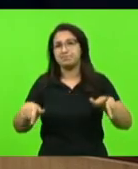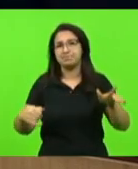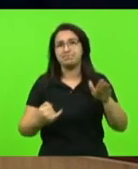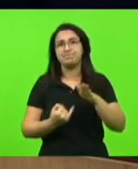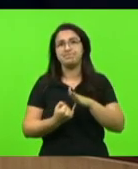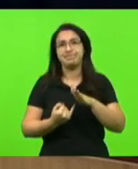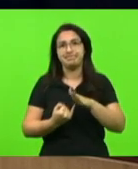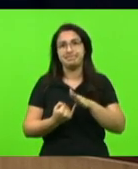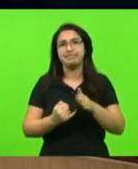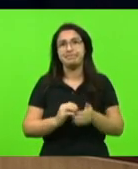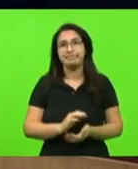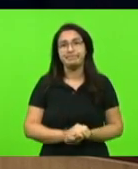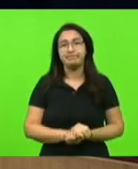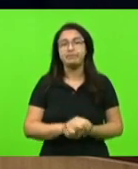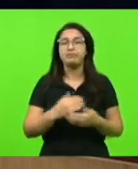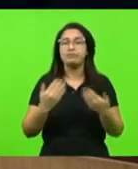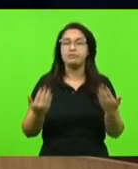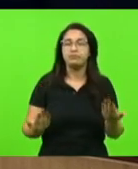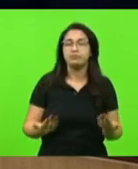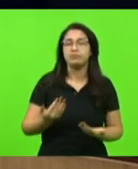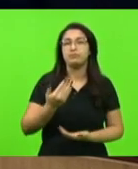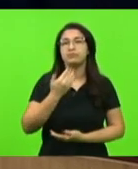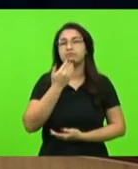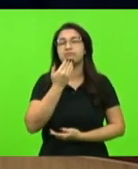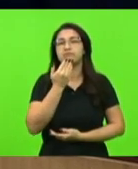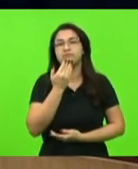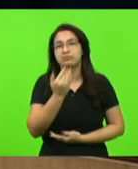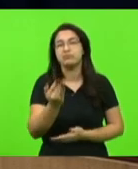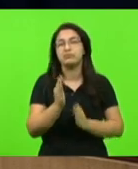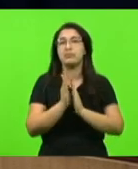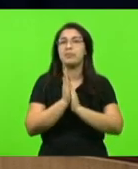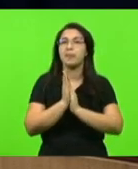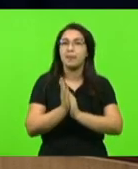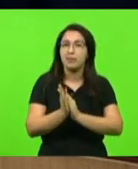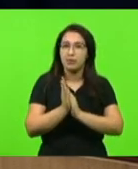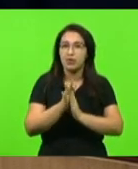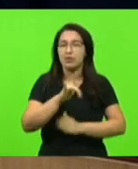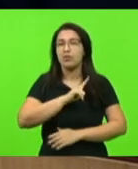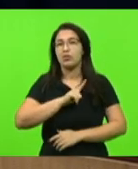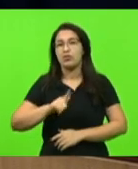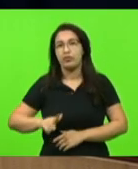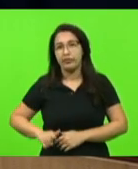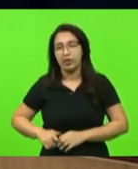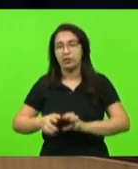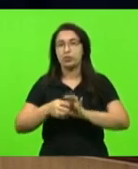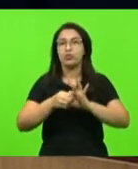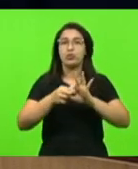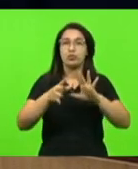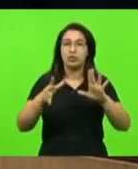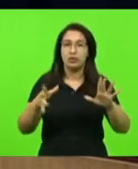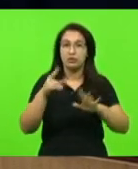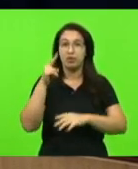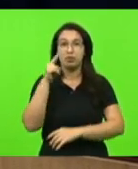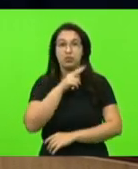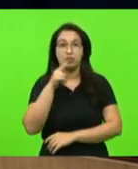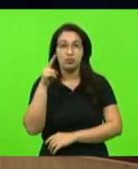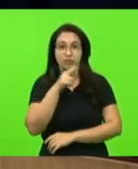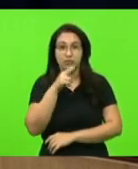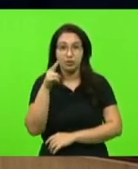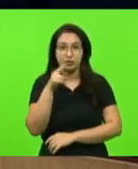Por isso, o nosso apelo, senhor presidente, para que o governo providencie de forma urgente,